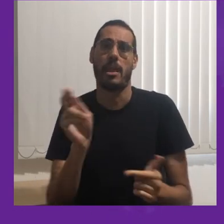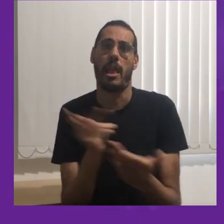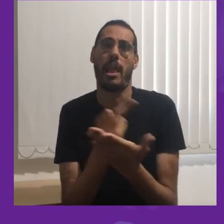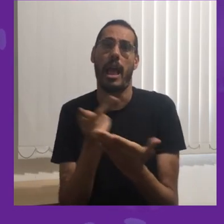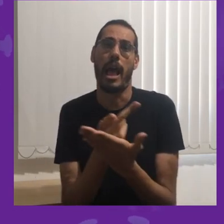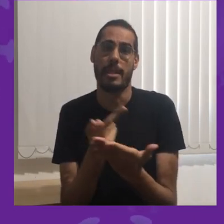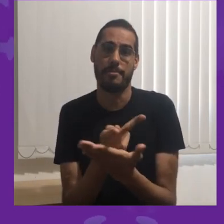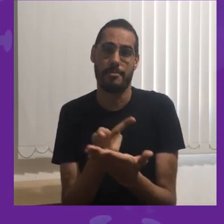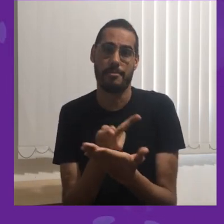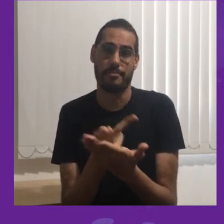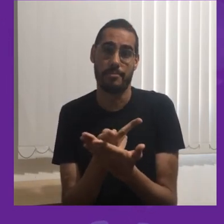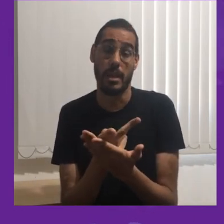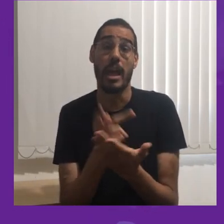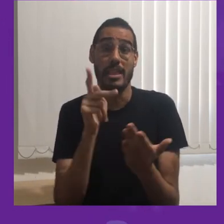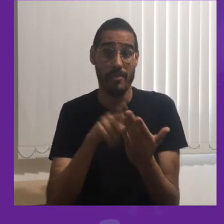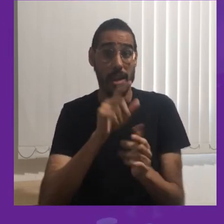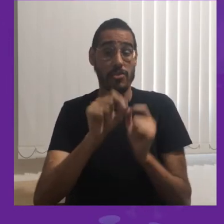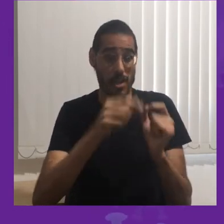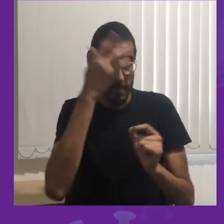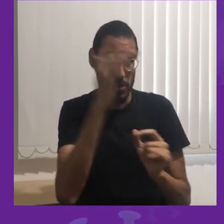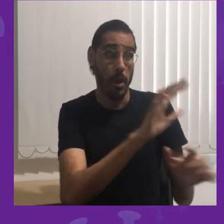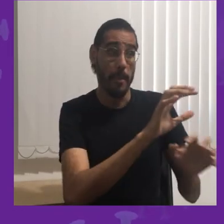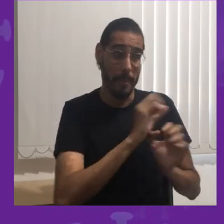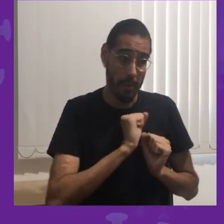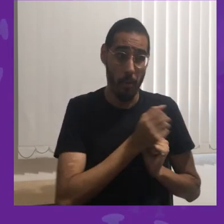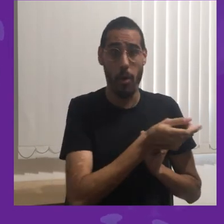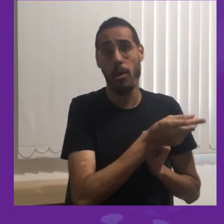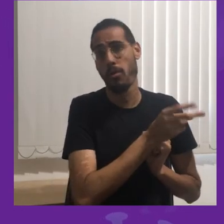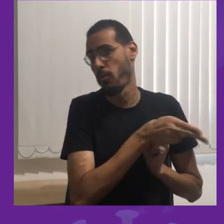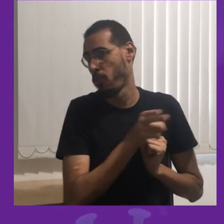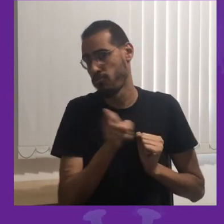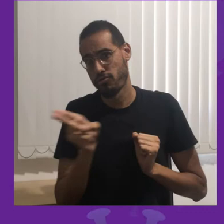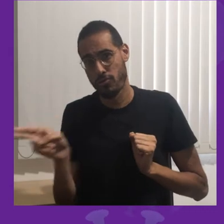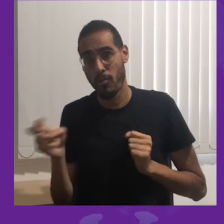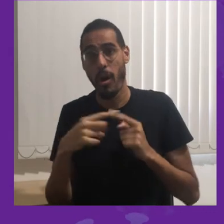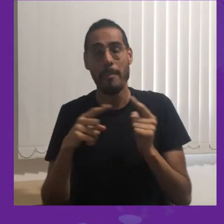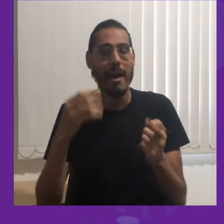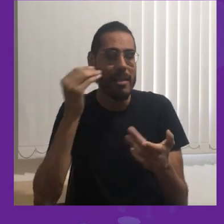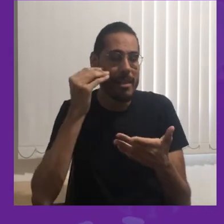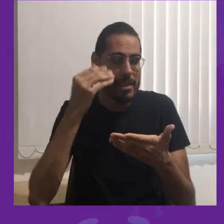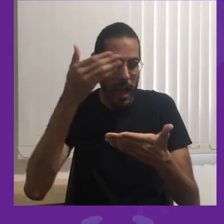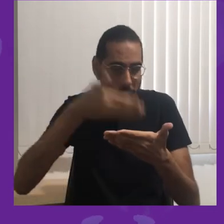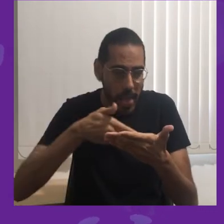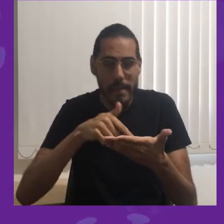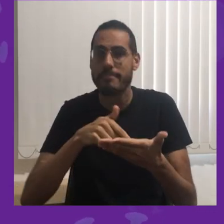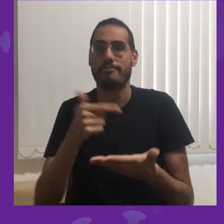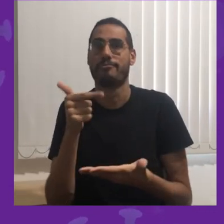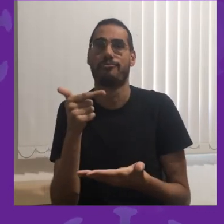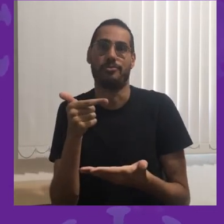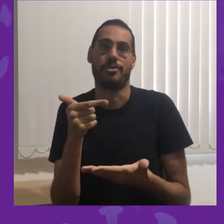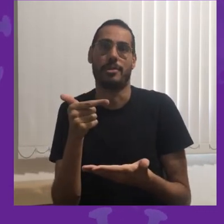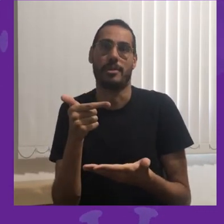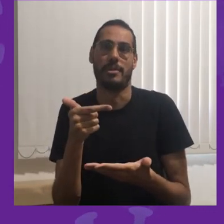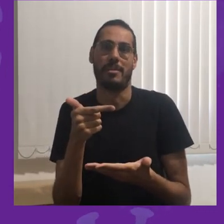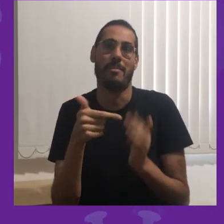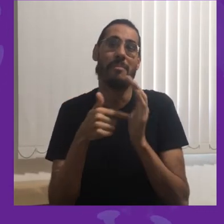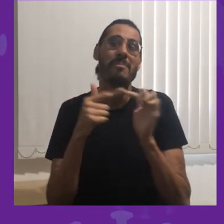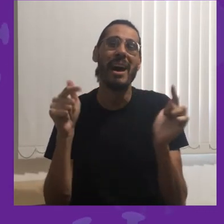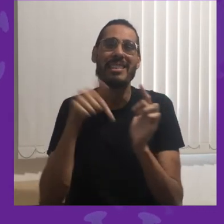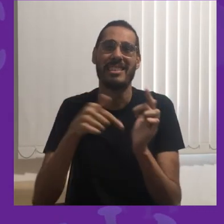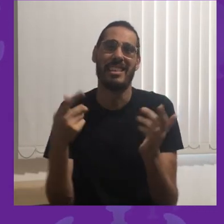errado, falso negativo e que na verdade a pessoa continuava com o vírus e o exame estava dando falso negativo.